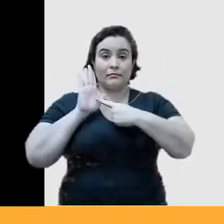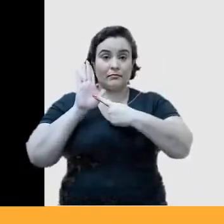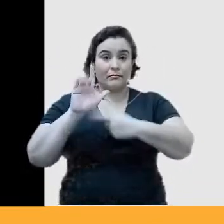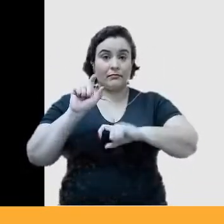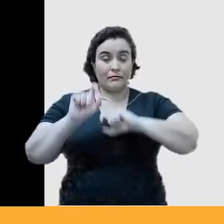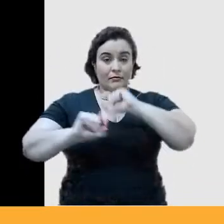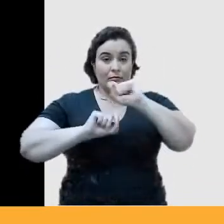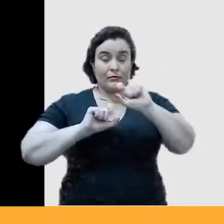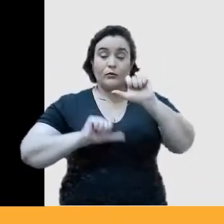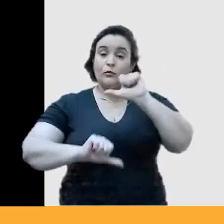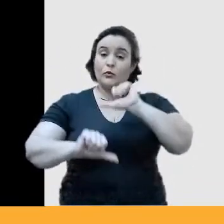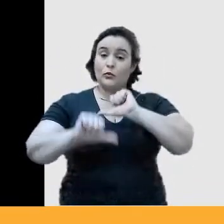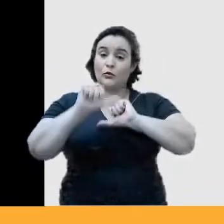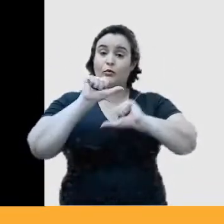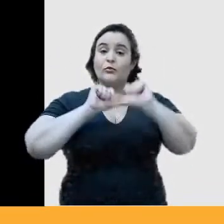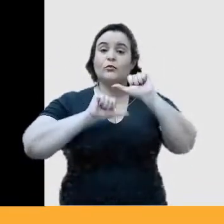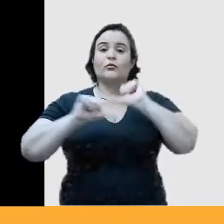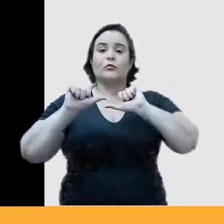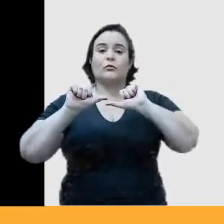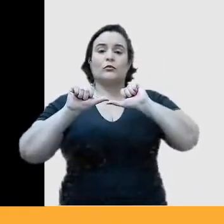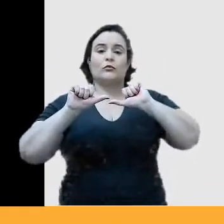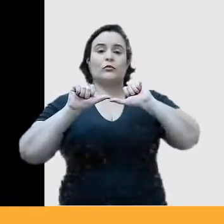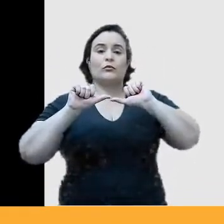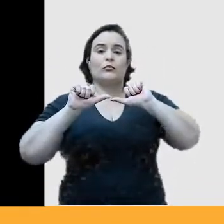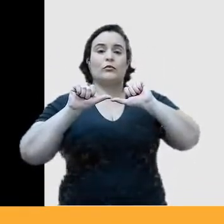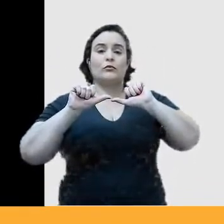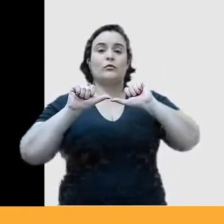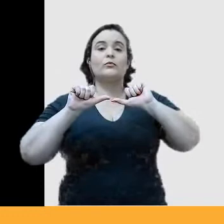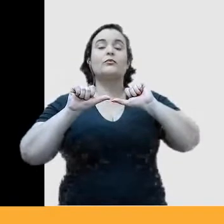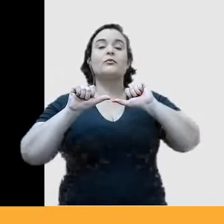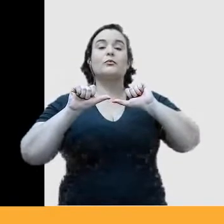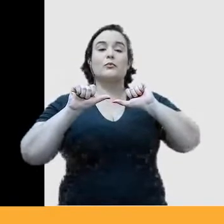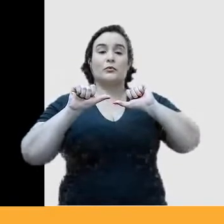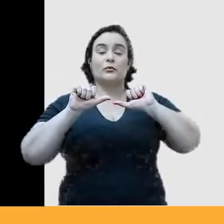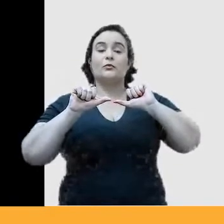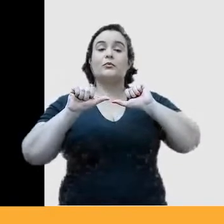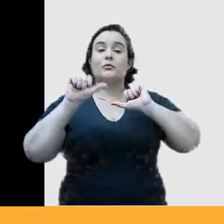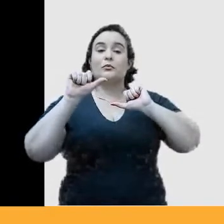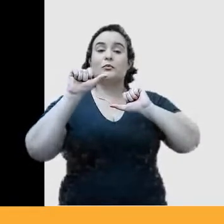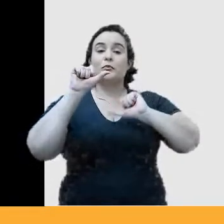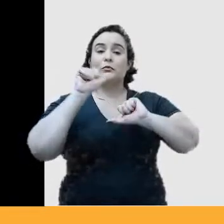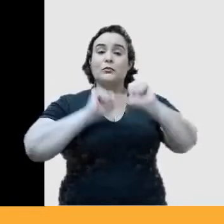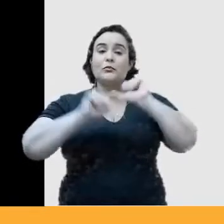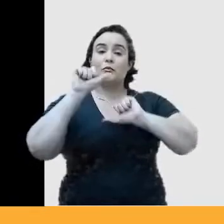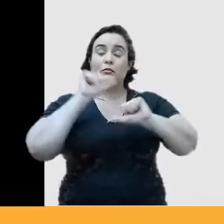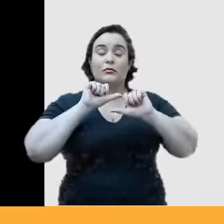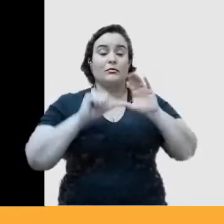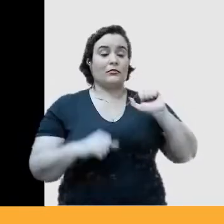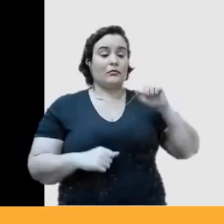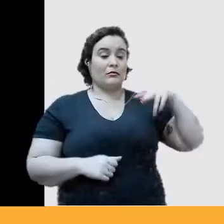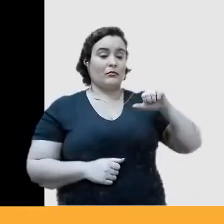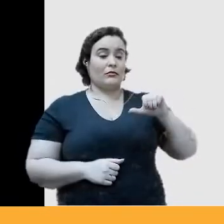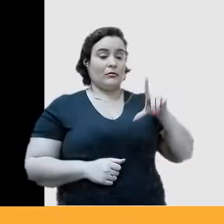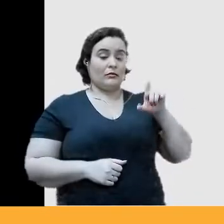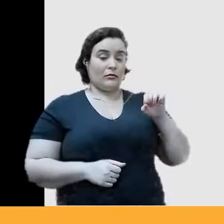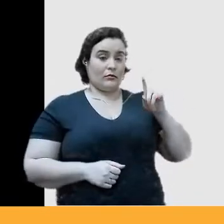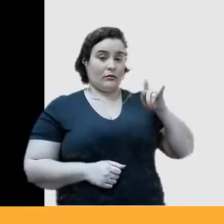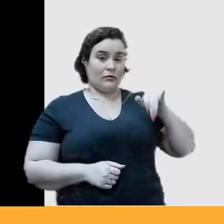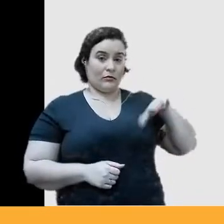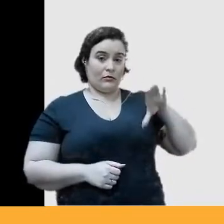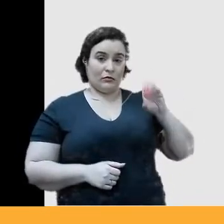essa mudança ali entre o virtual, entre o o analógico e o virtual.